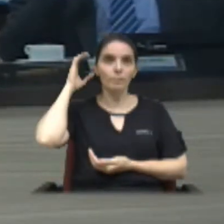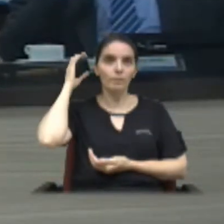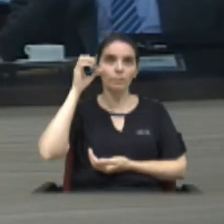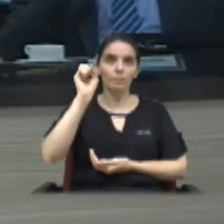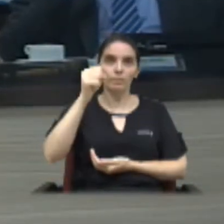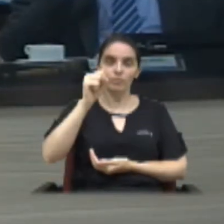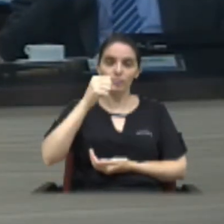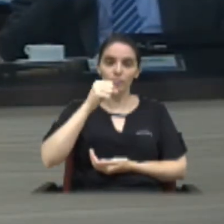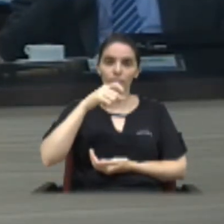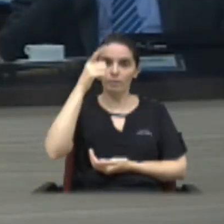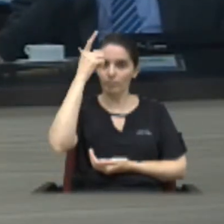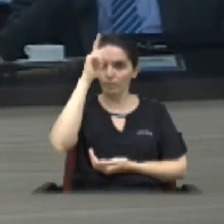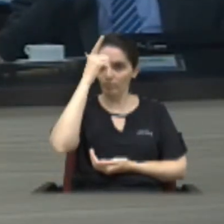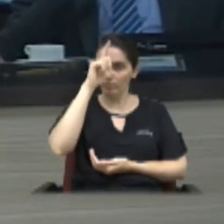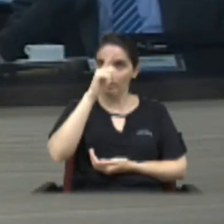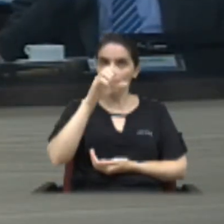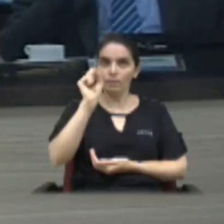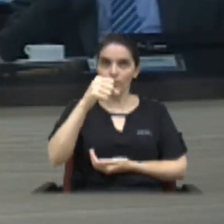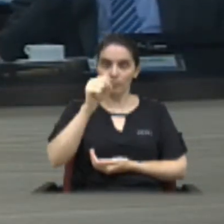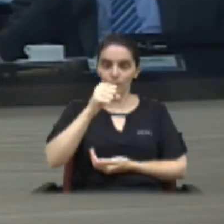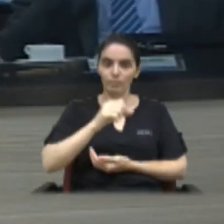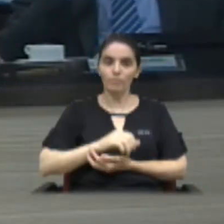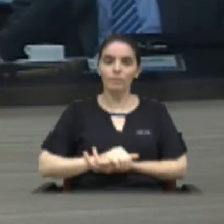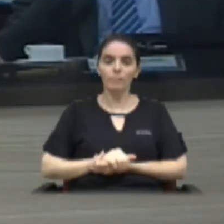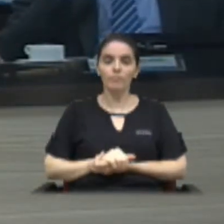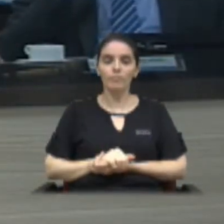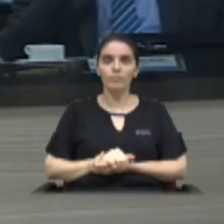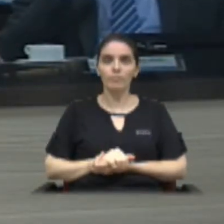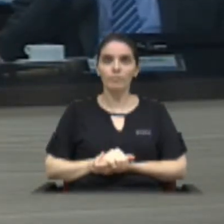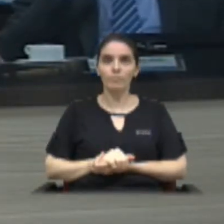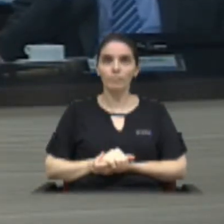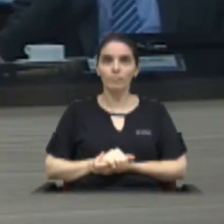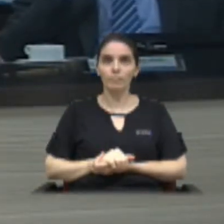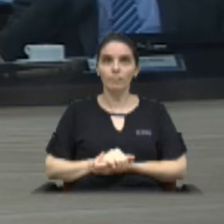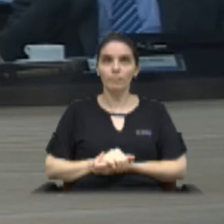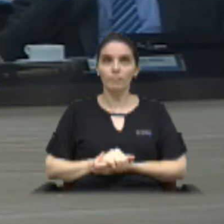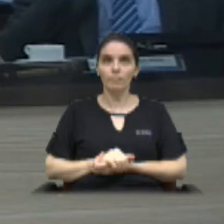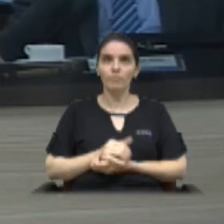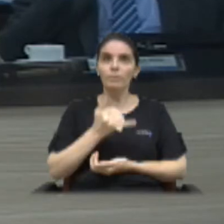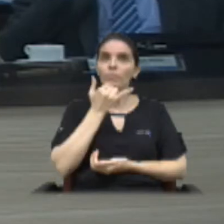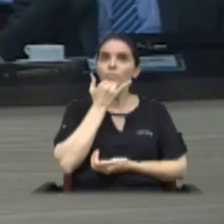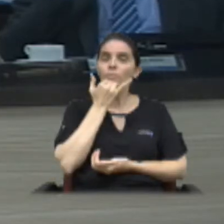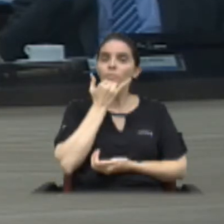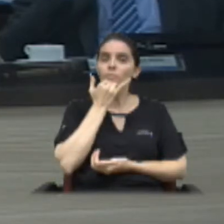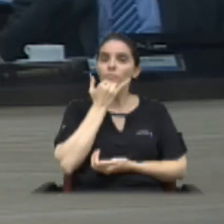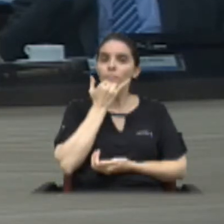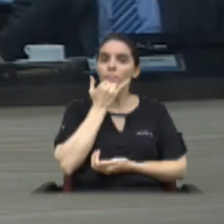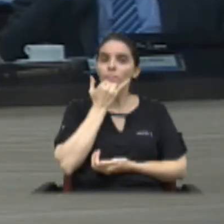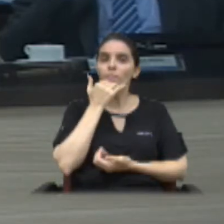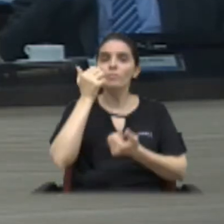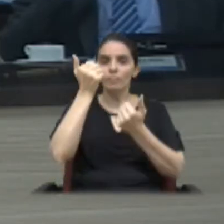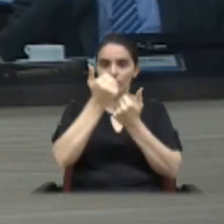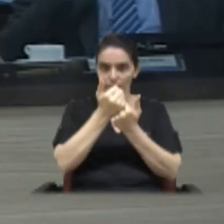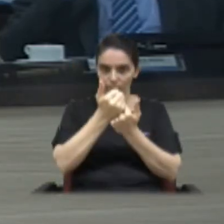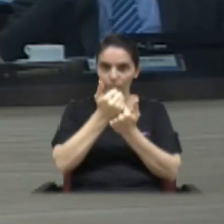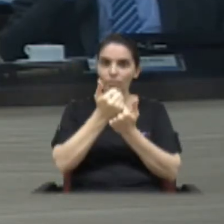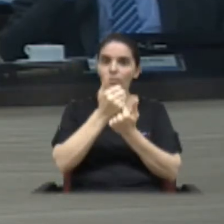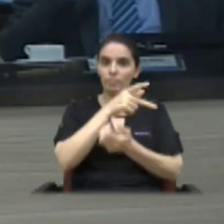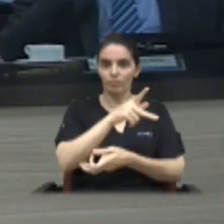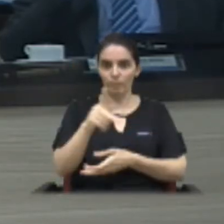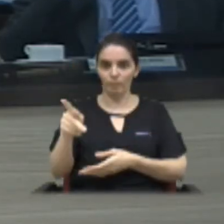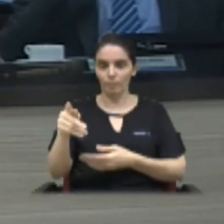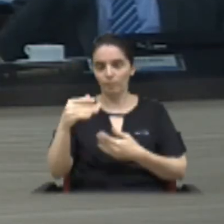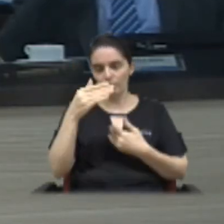presidente lemão sim desculpa acompanho o lemão meu vice-presidente senhor